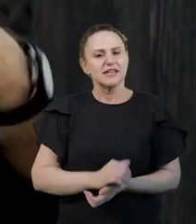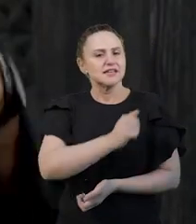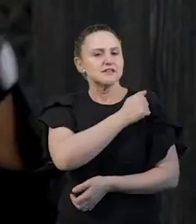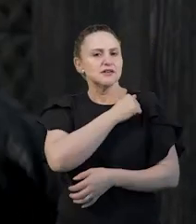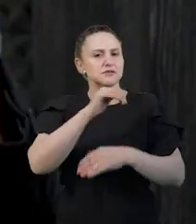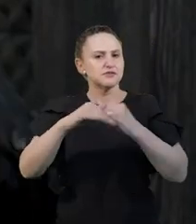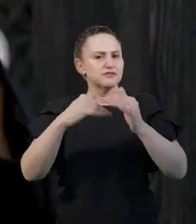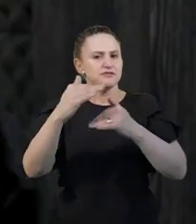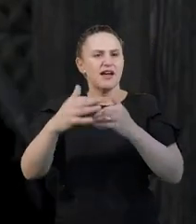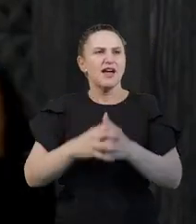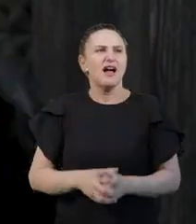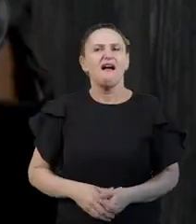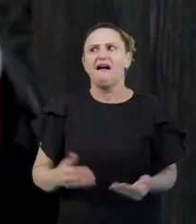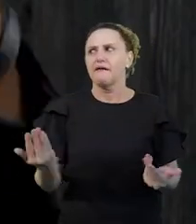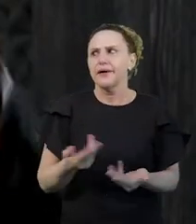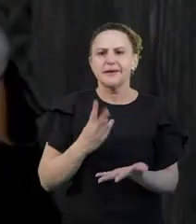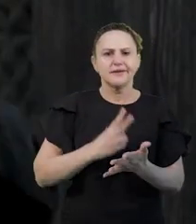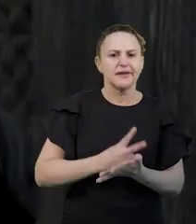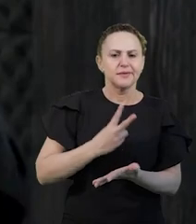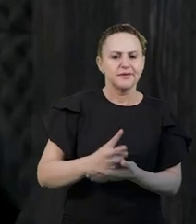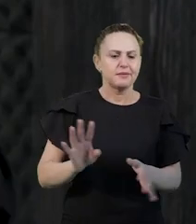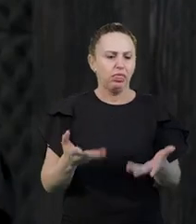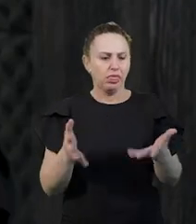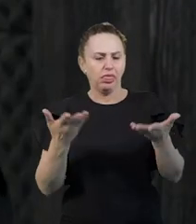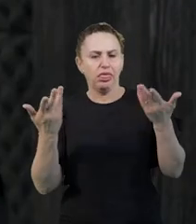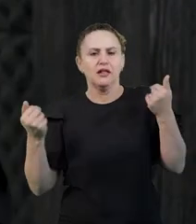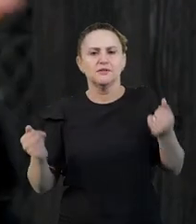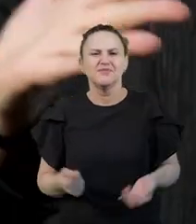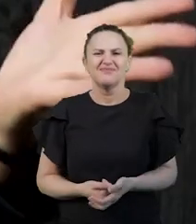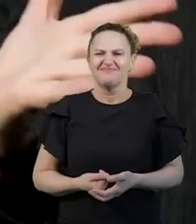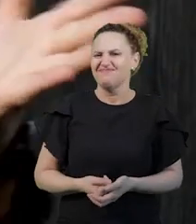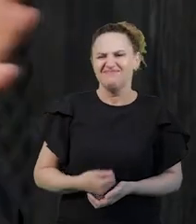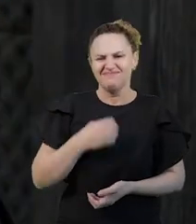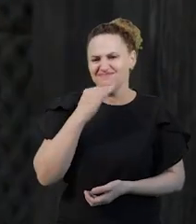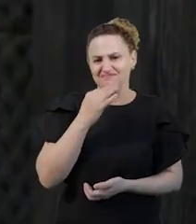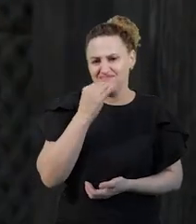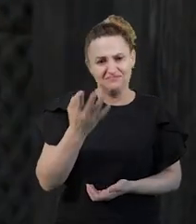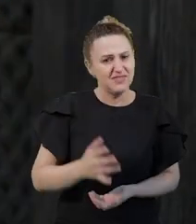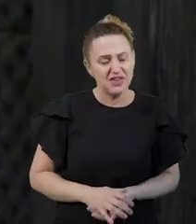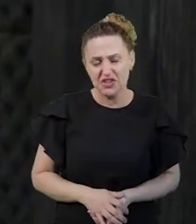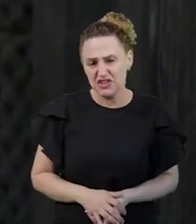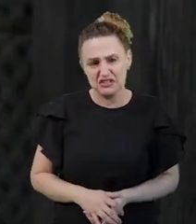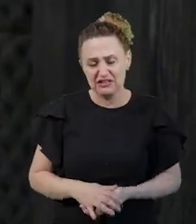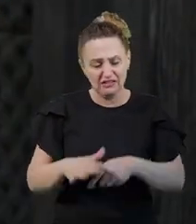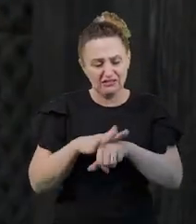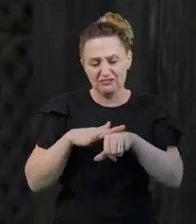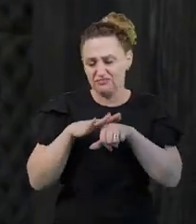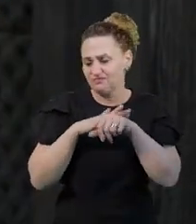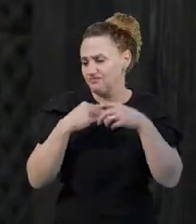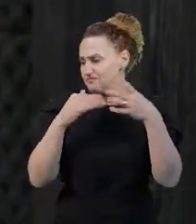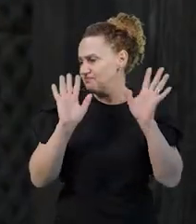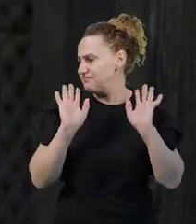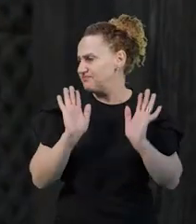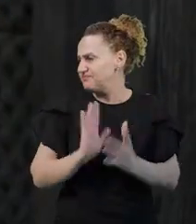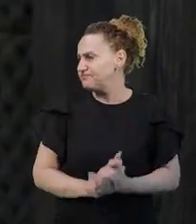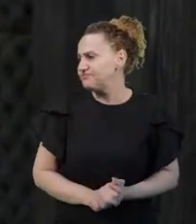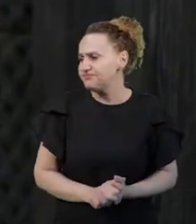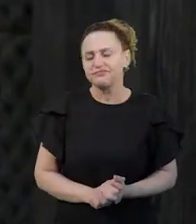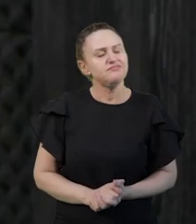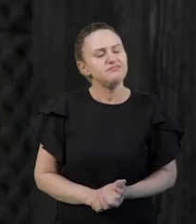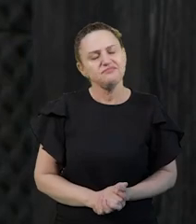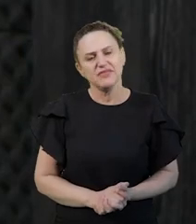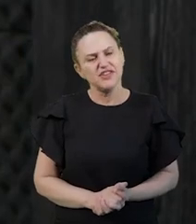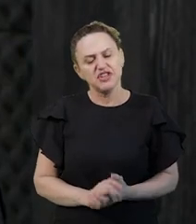incentivando esse aluno, ah, vamos estudar, porque estudar é bom, porque não sei o quê, não adianta. Essas conversas não adiantam. Ah, leve o aluno.